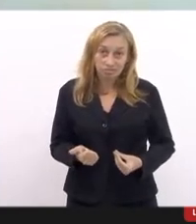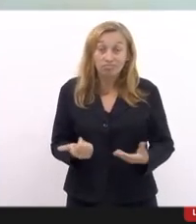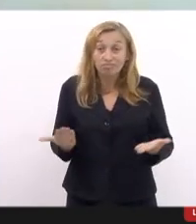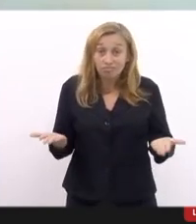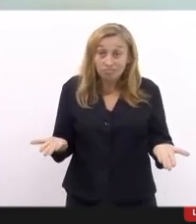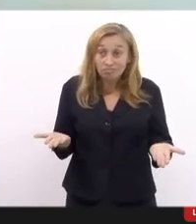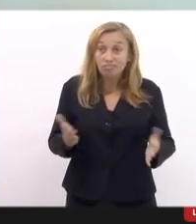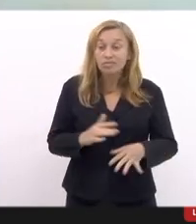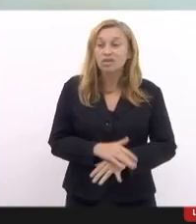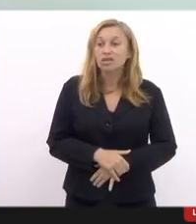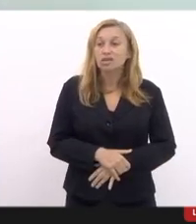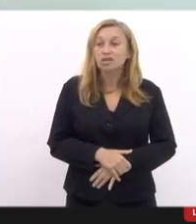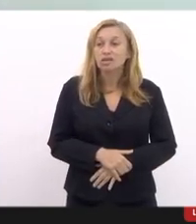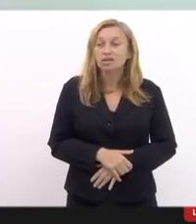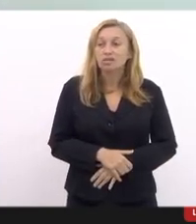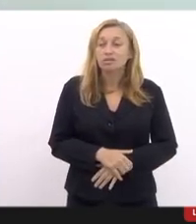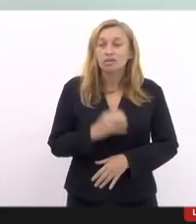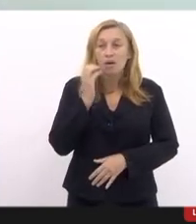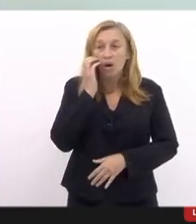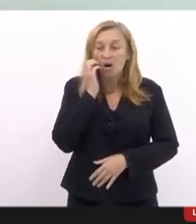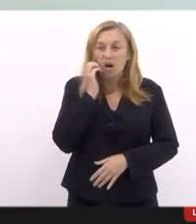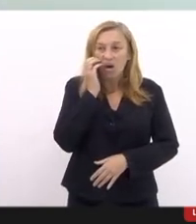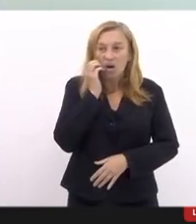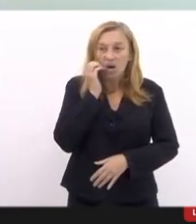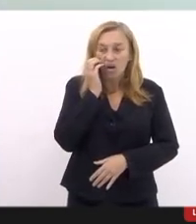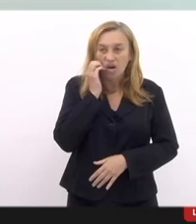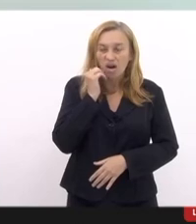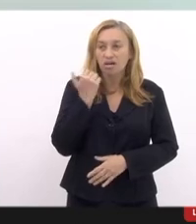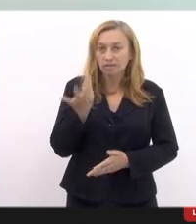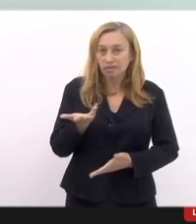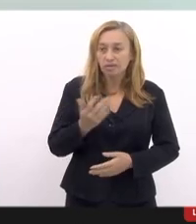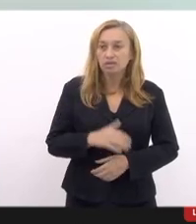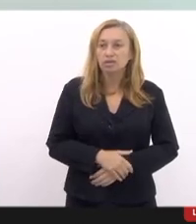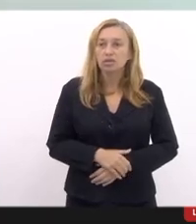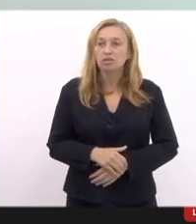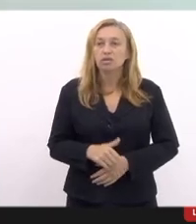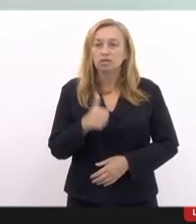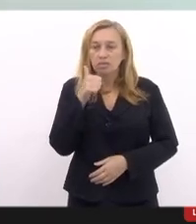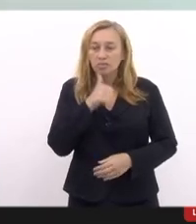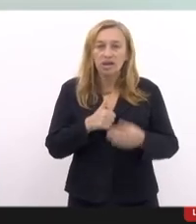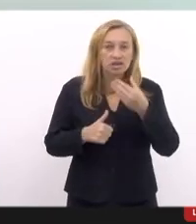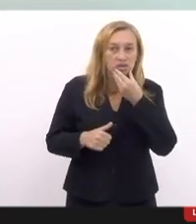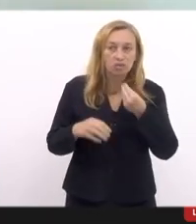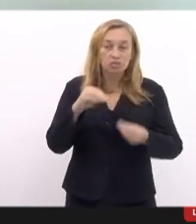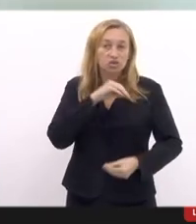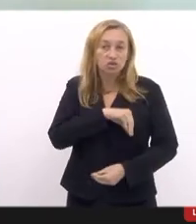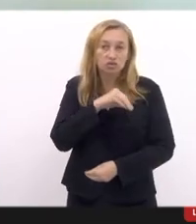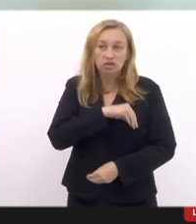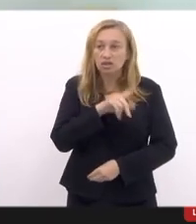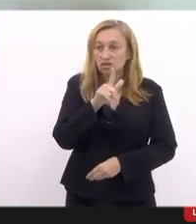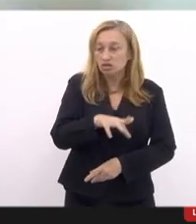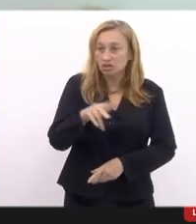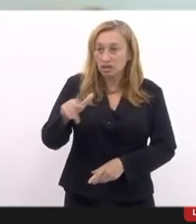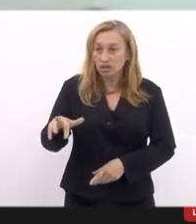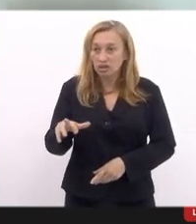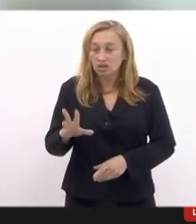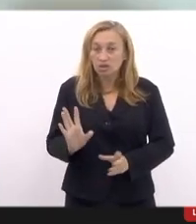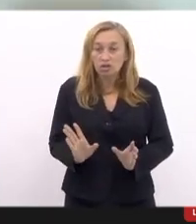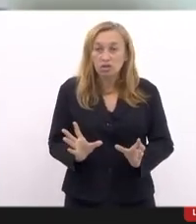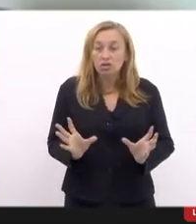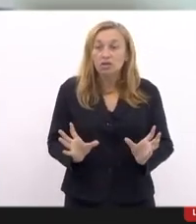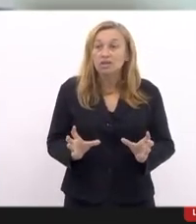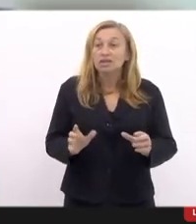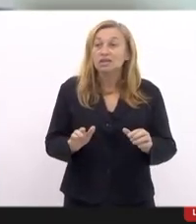complementar, com relação a diferenças salariais entre homens e mulheres que ocupam o mesmo